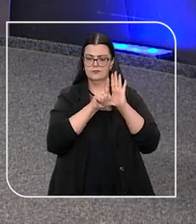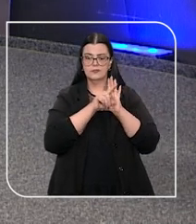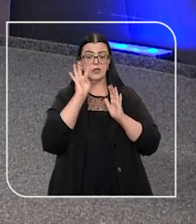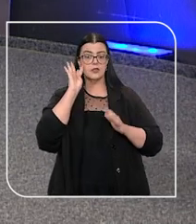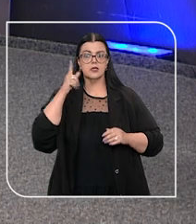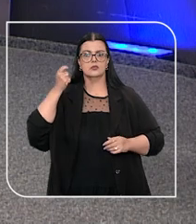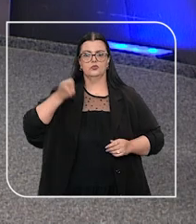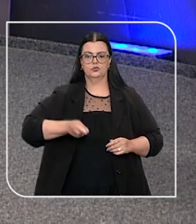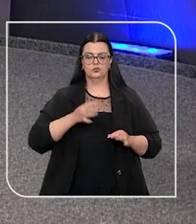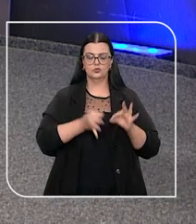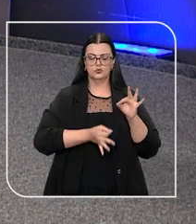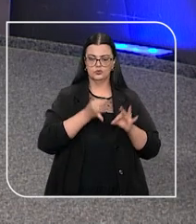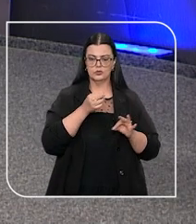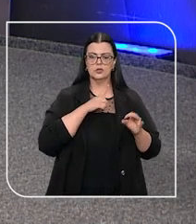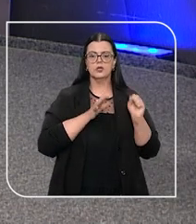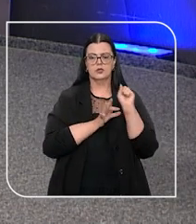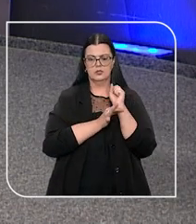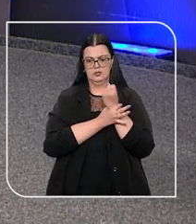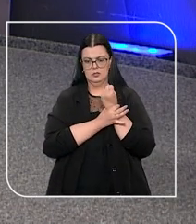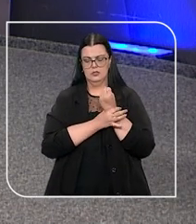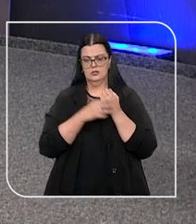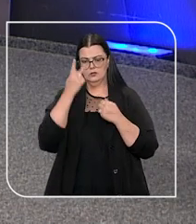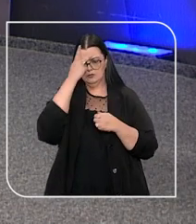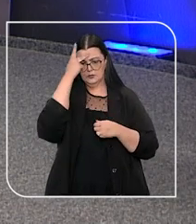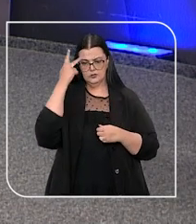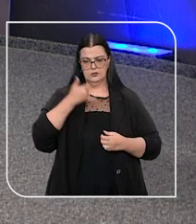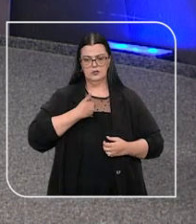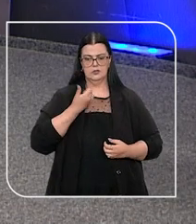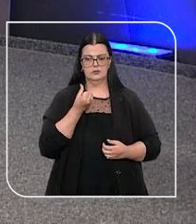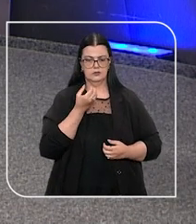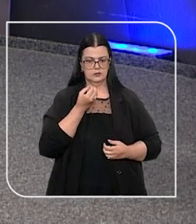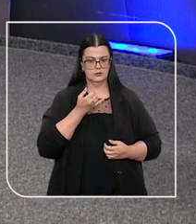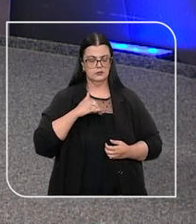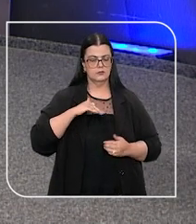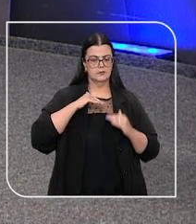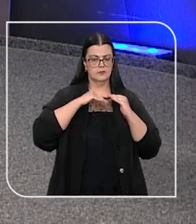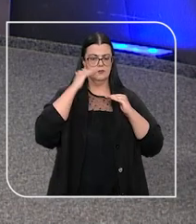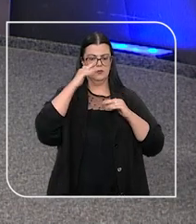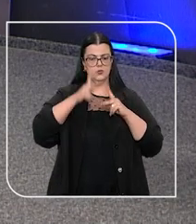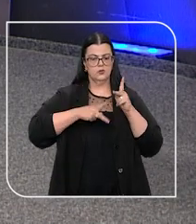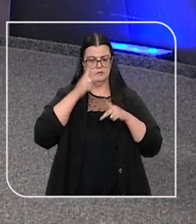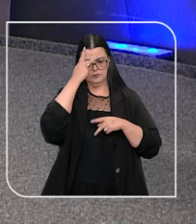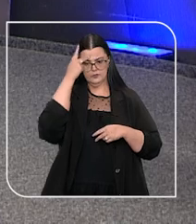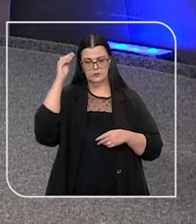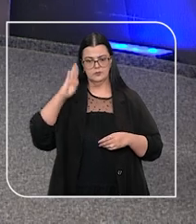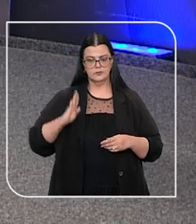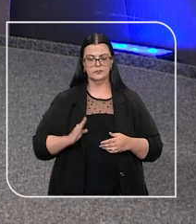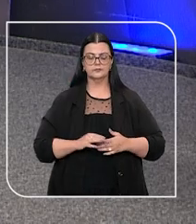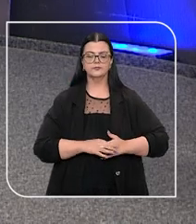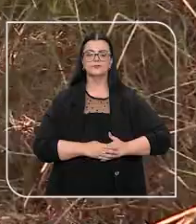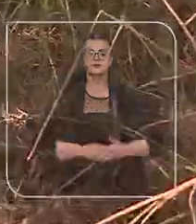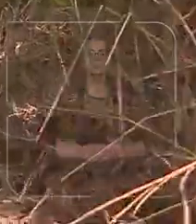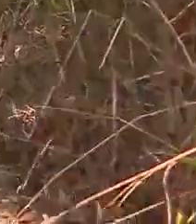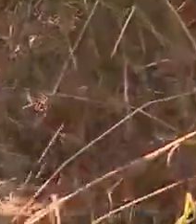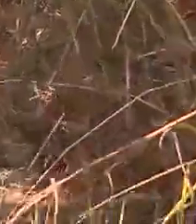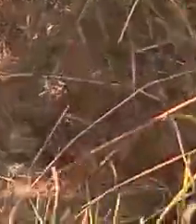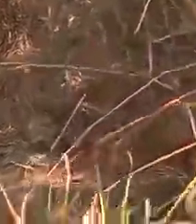e as decisões judiciais que garantem direitos à parcela 60+, da população brasileira.